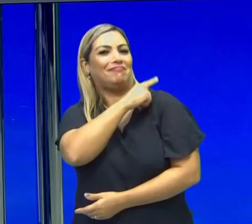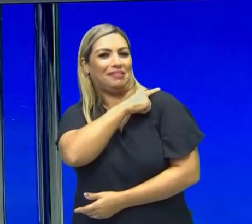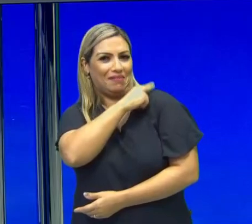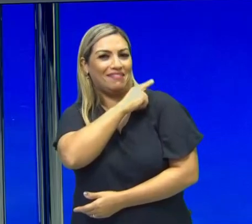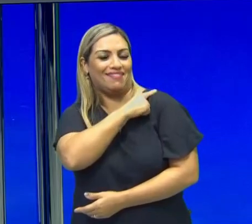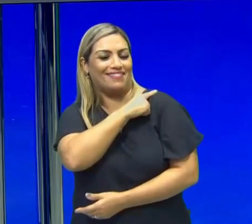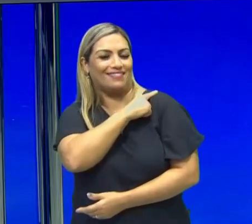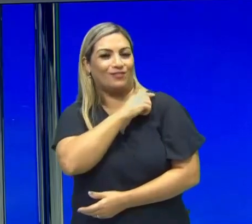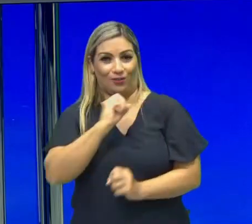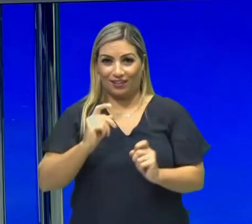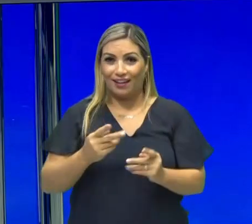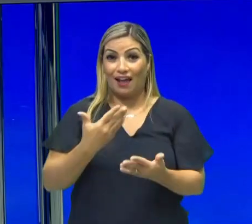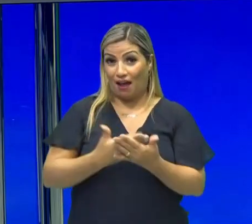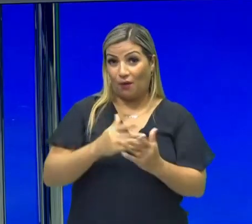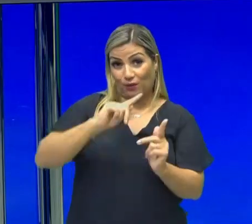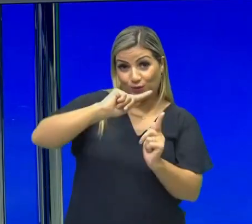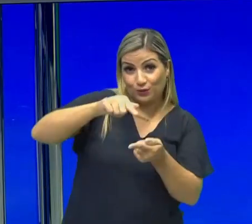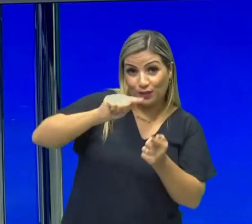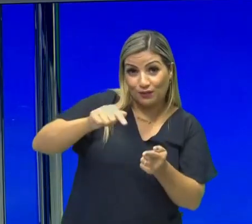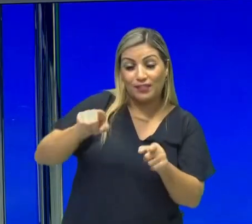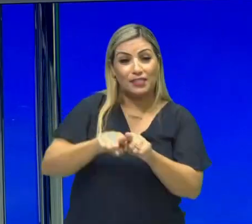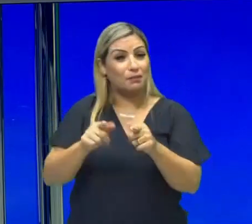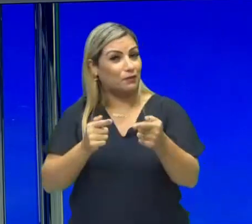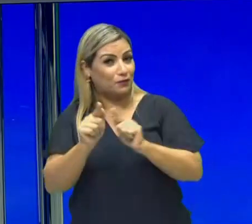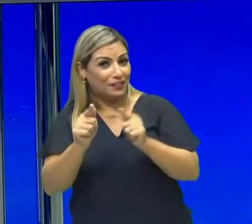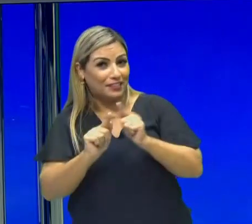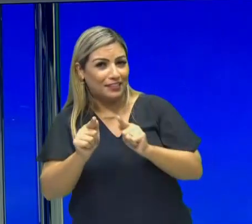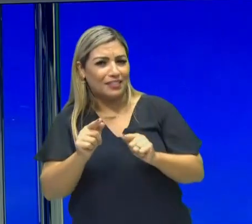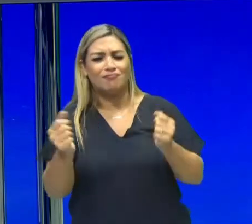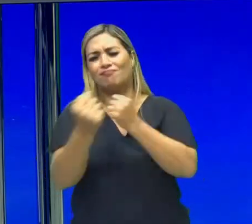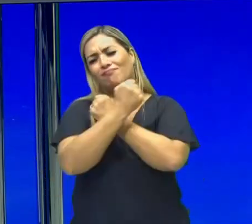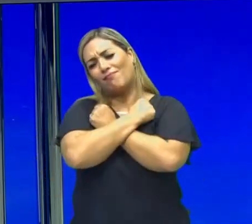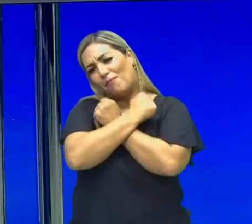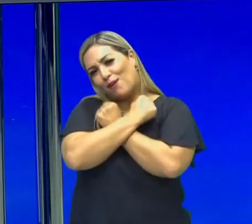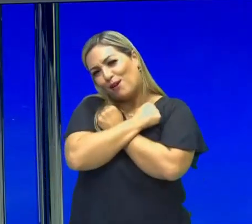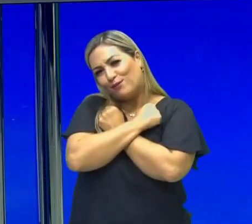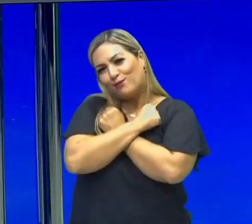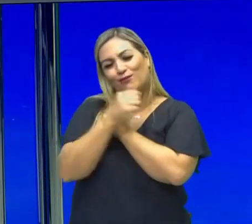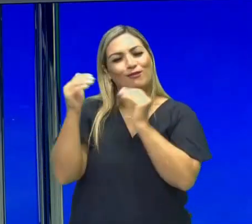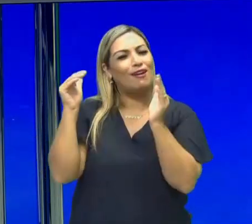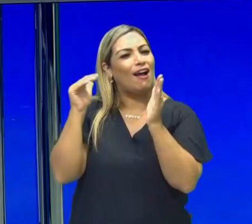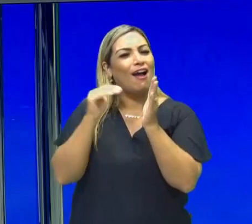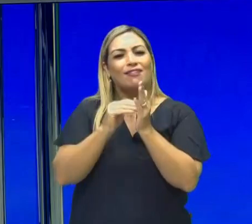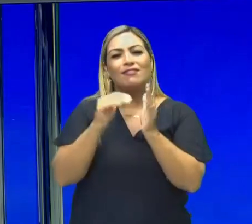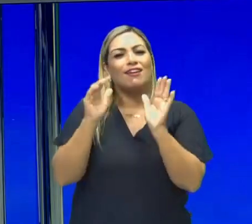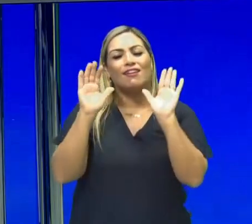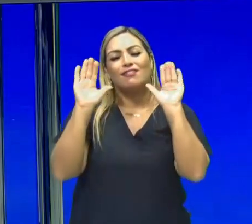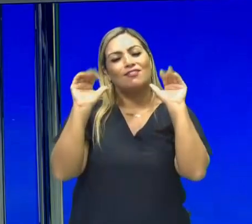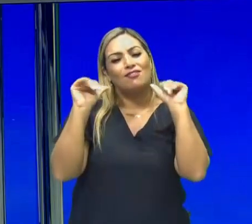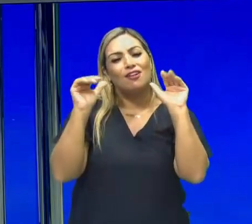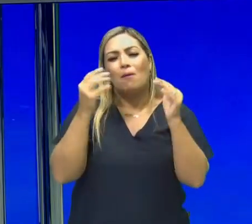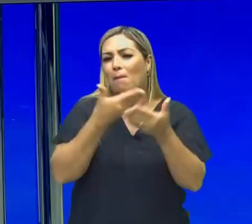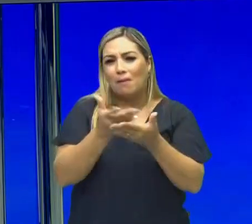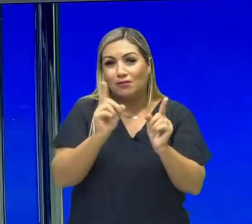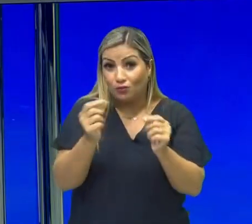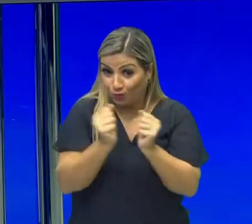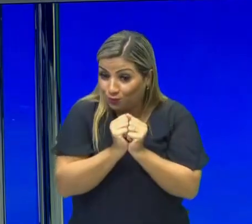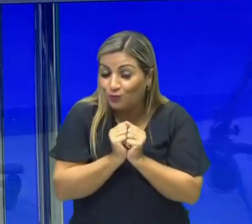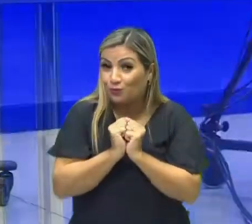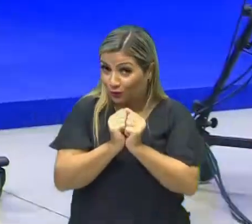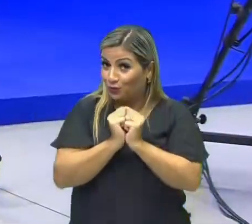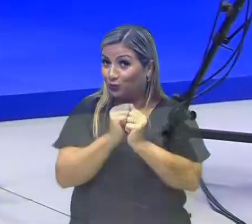Ensino Médio, aulas de Geografia e Física. Um forte abraço e até a próxima. Não se perca. Fique com a gente.